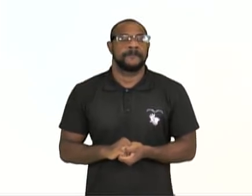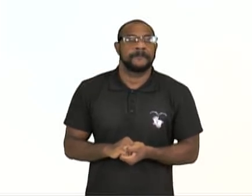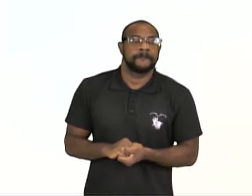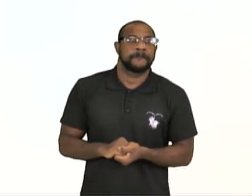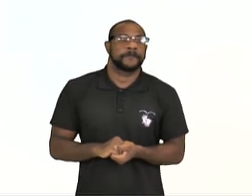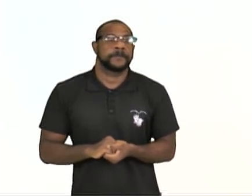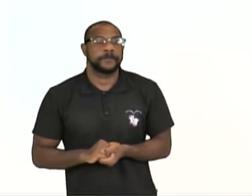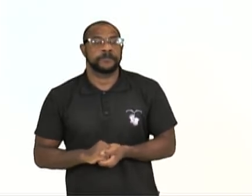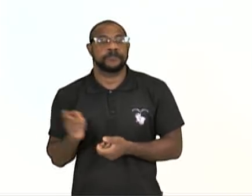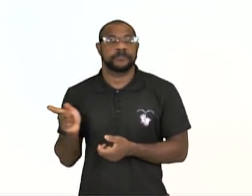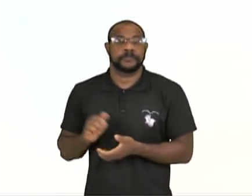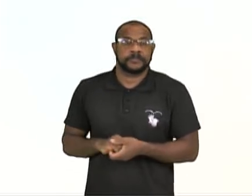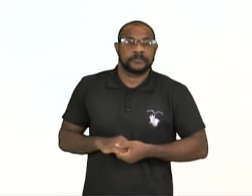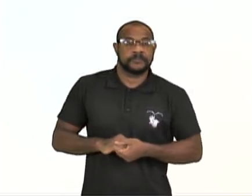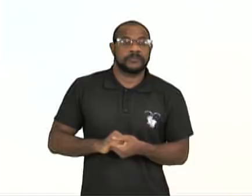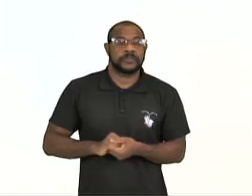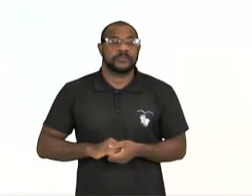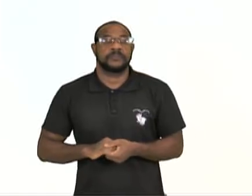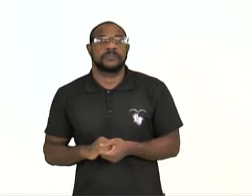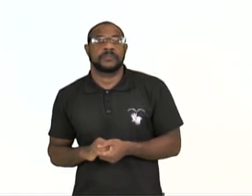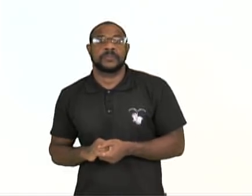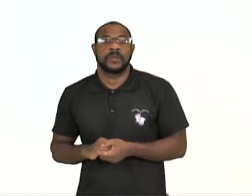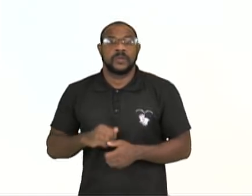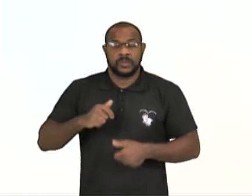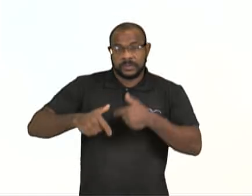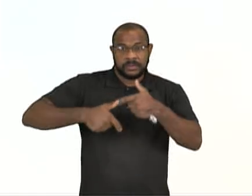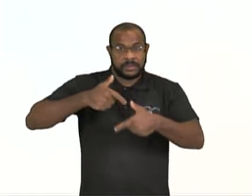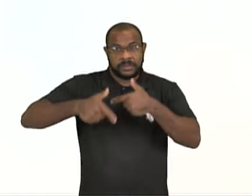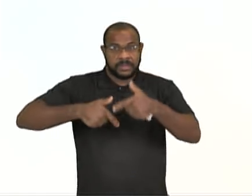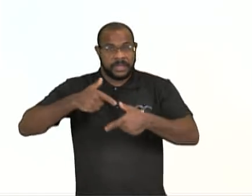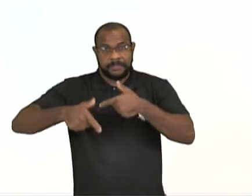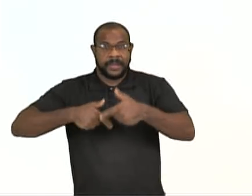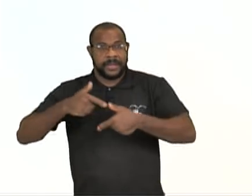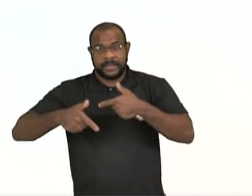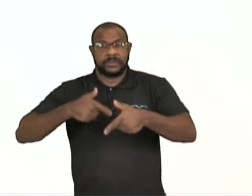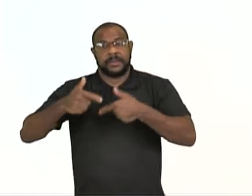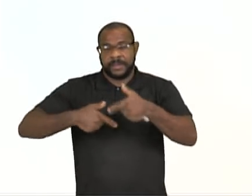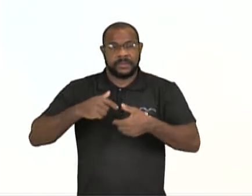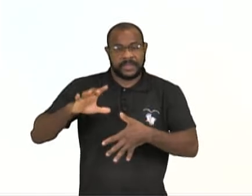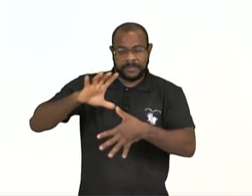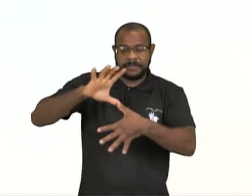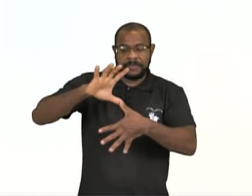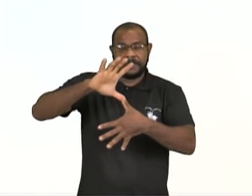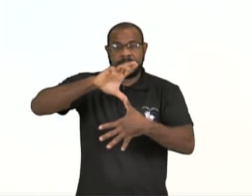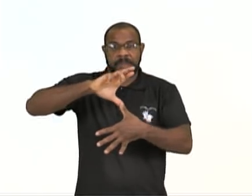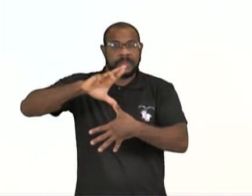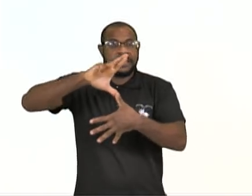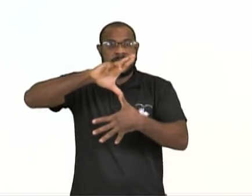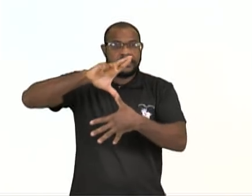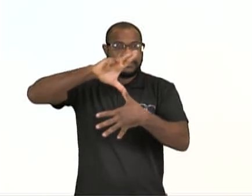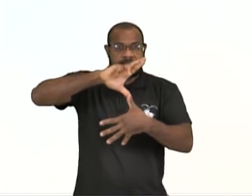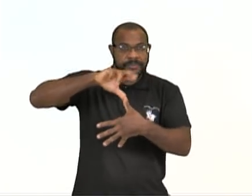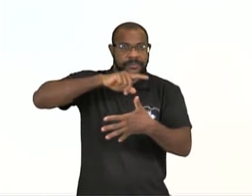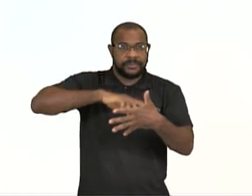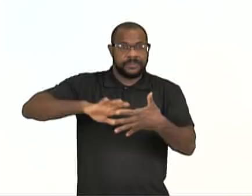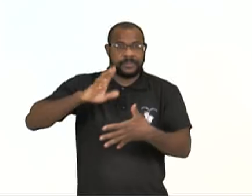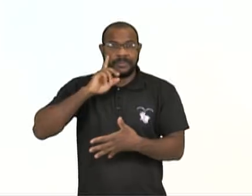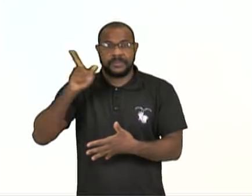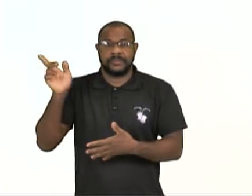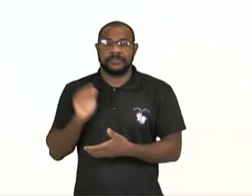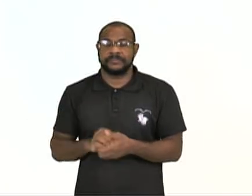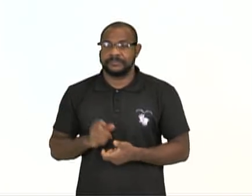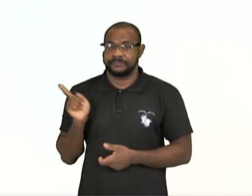Papel dos países da América Latina, ou seja, o Brasil faz parte da ONU, o Uruguai faz parte da ONU, a